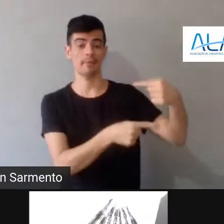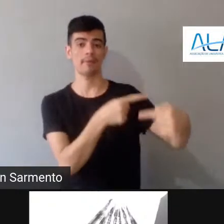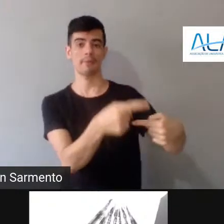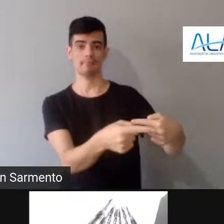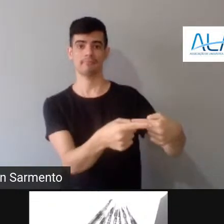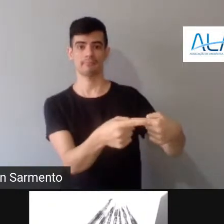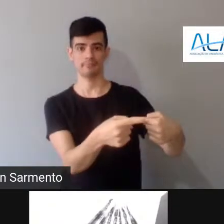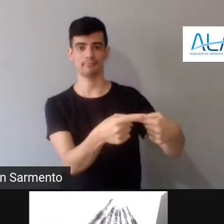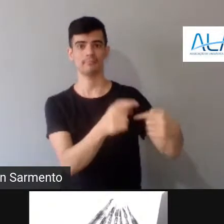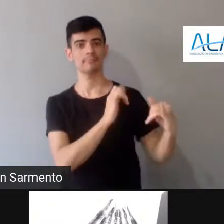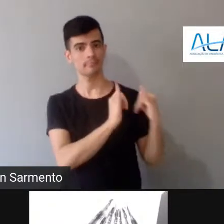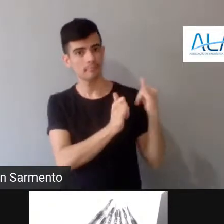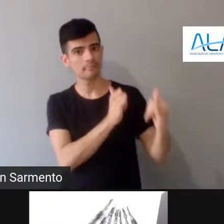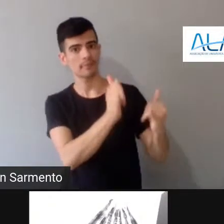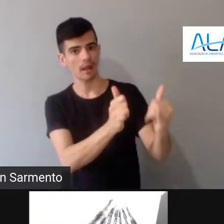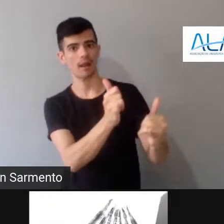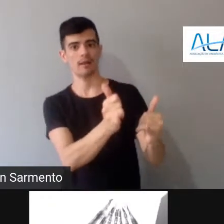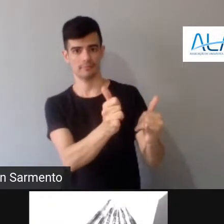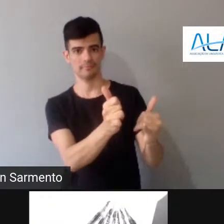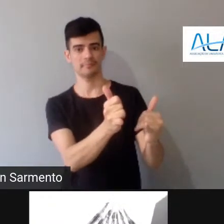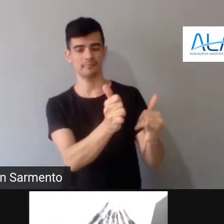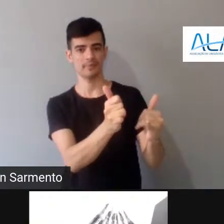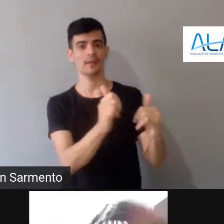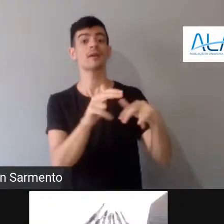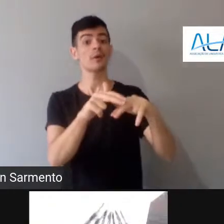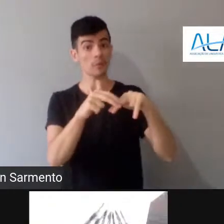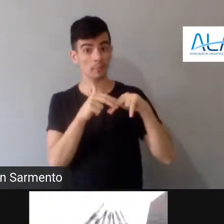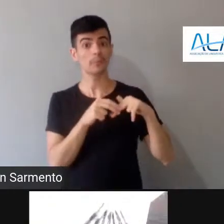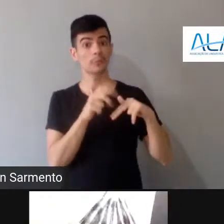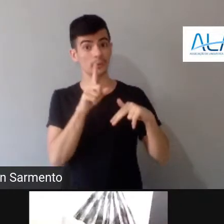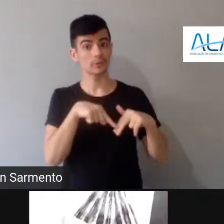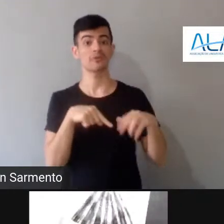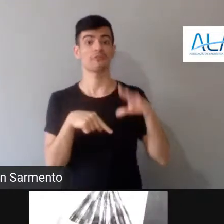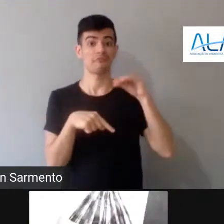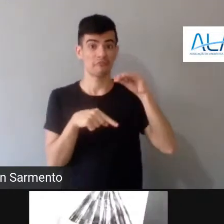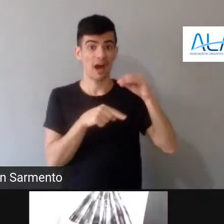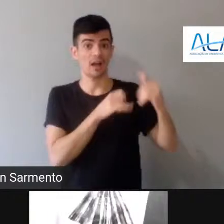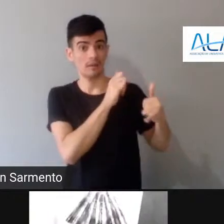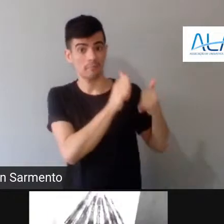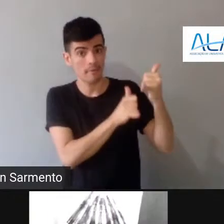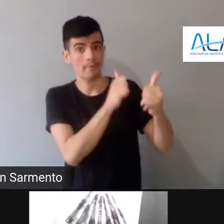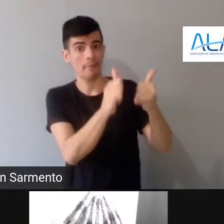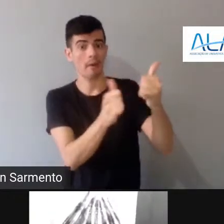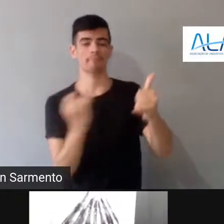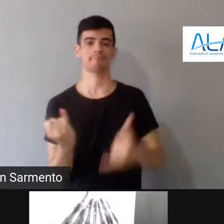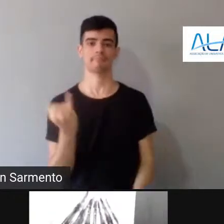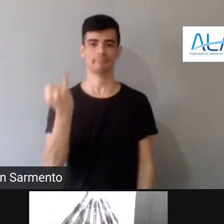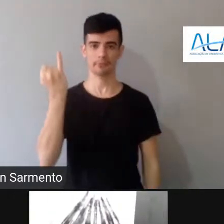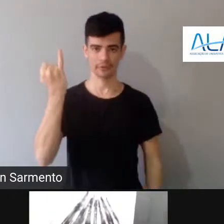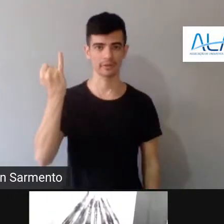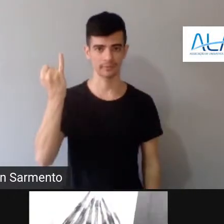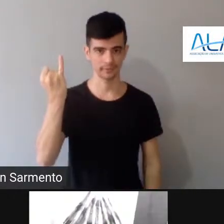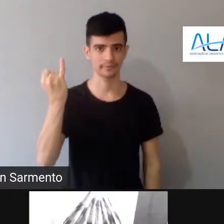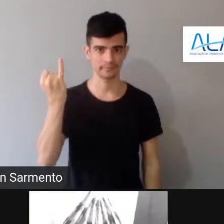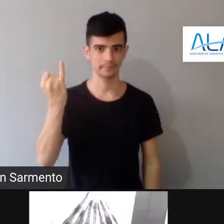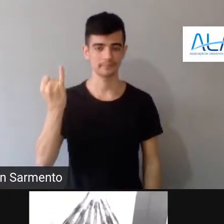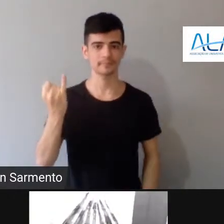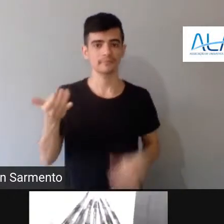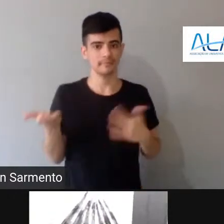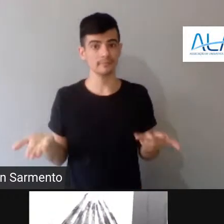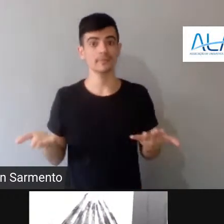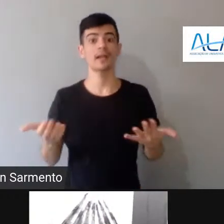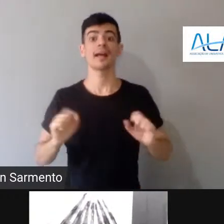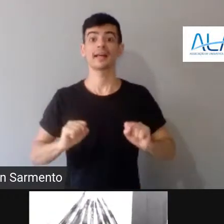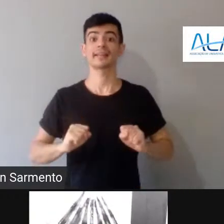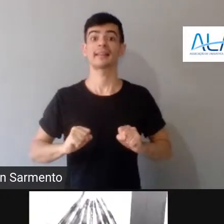escrita, por exemplo, é no espaço da fala, né? E eu defendo essa ideia de pesquisa, não de pesquisa, mas de